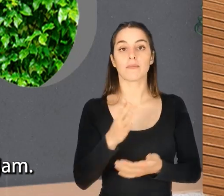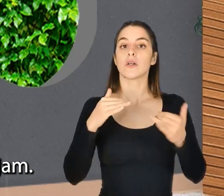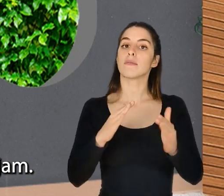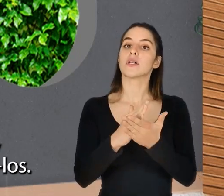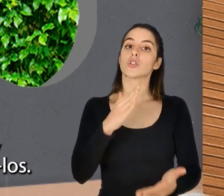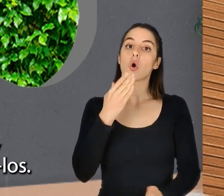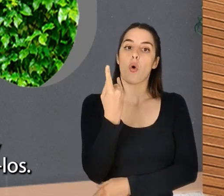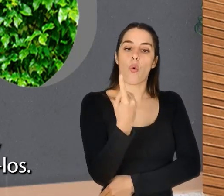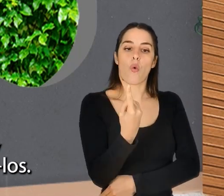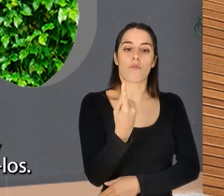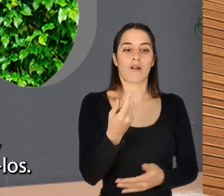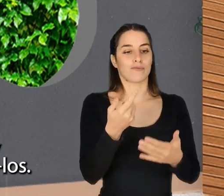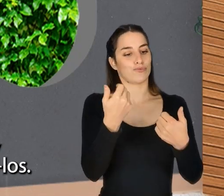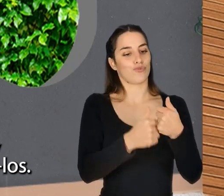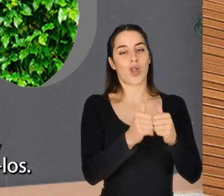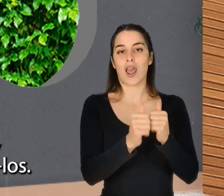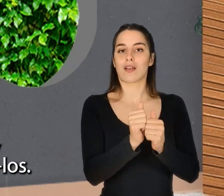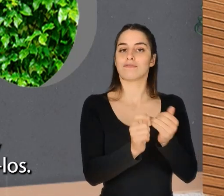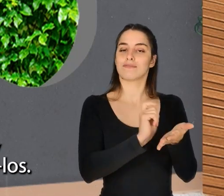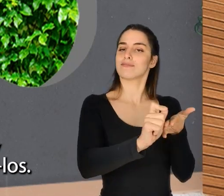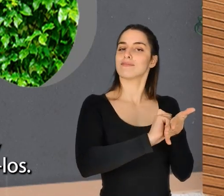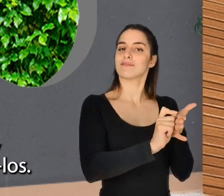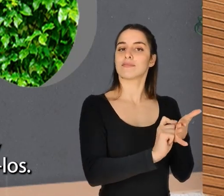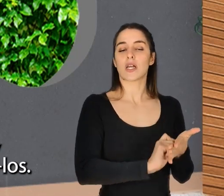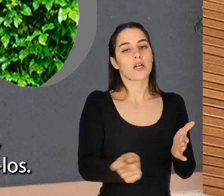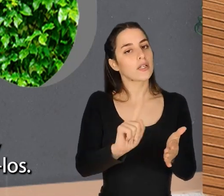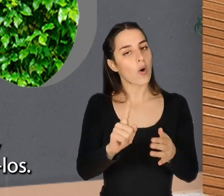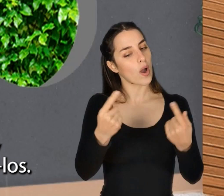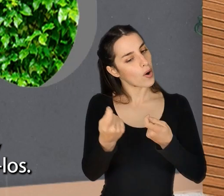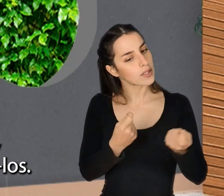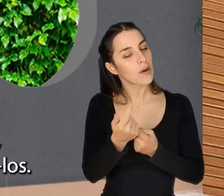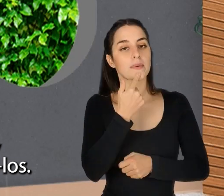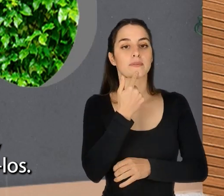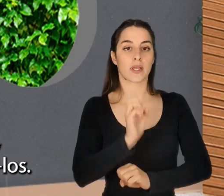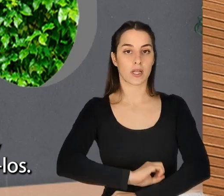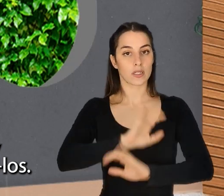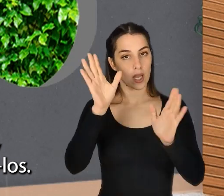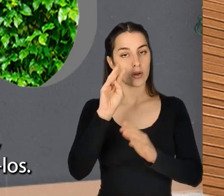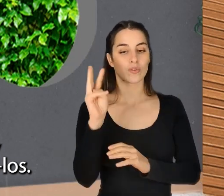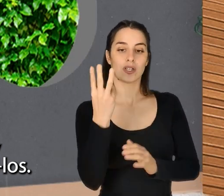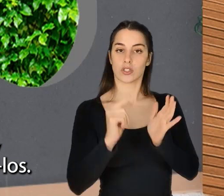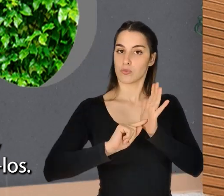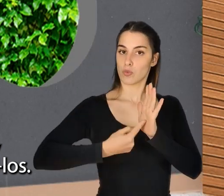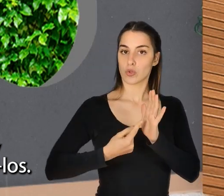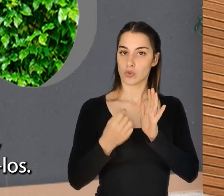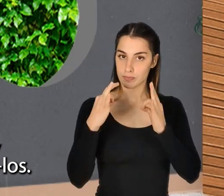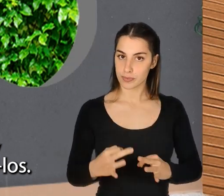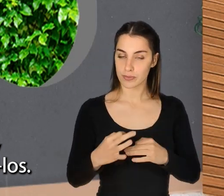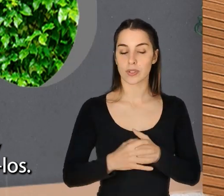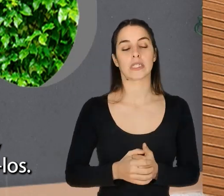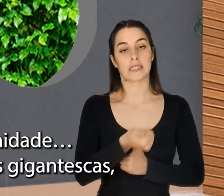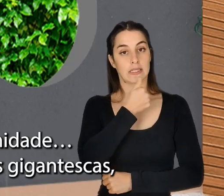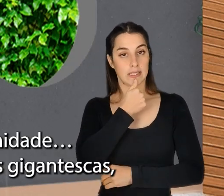os outros vejam. É a organização saber claramente, ter a clareza desses três pontos e